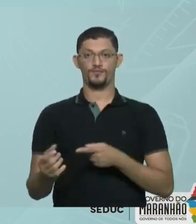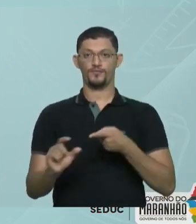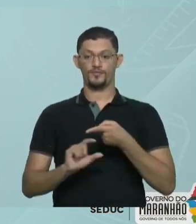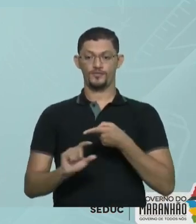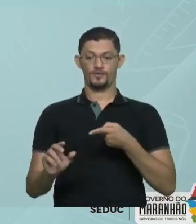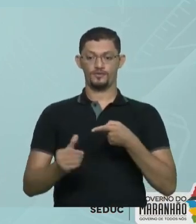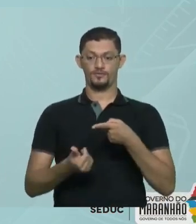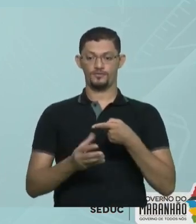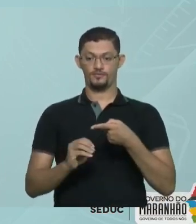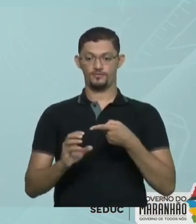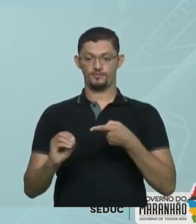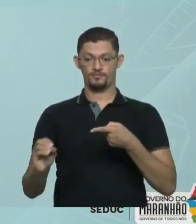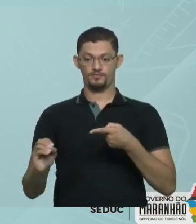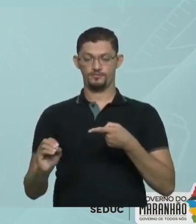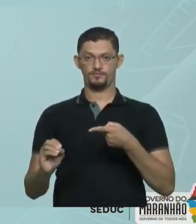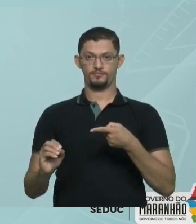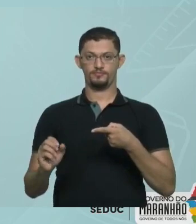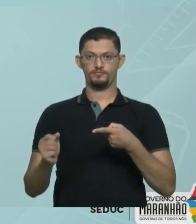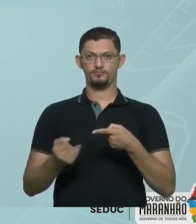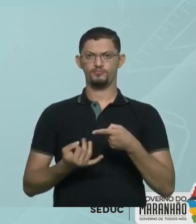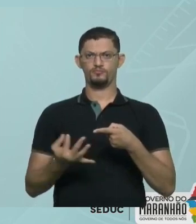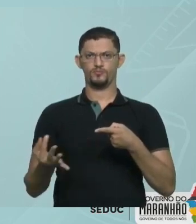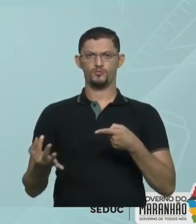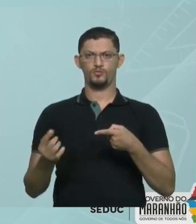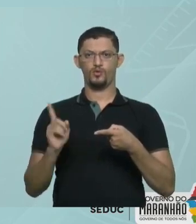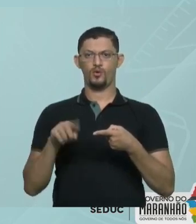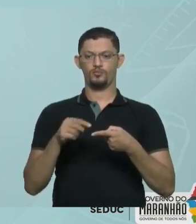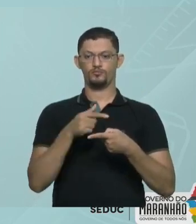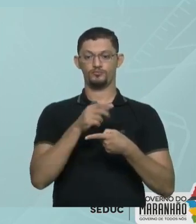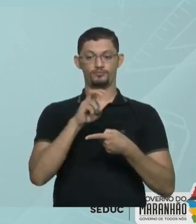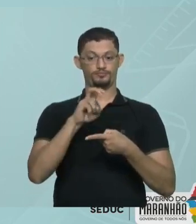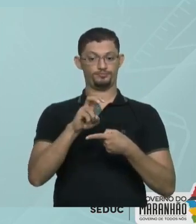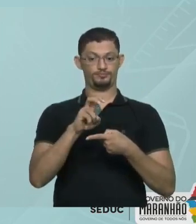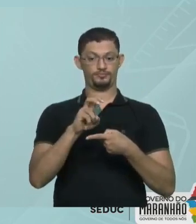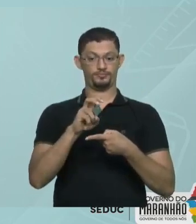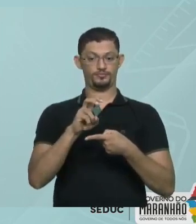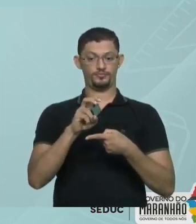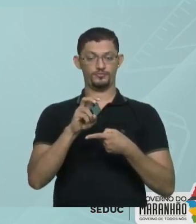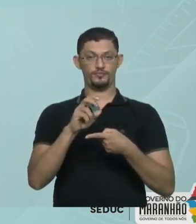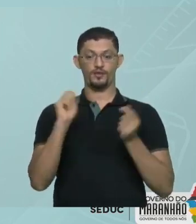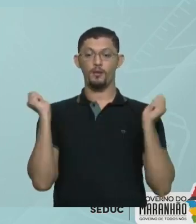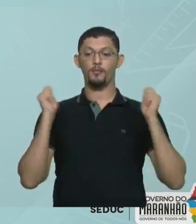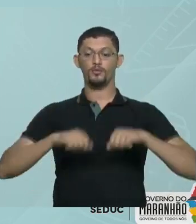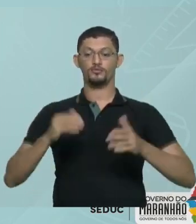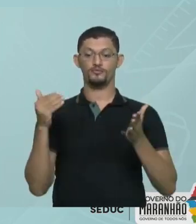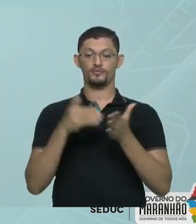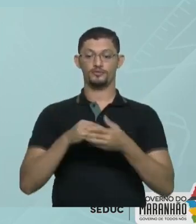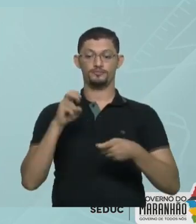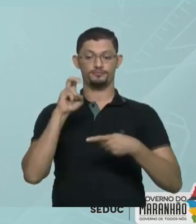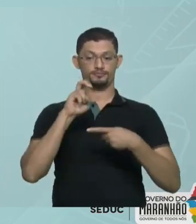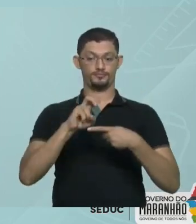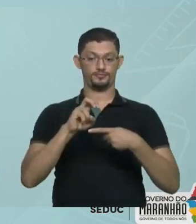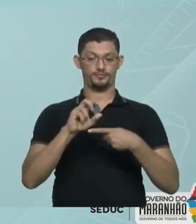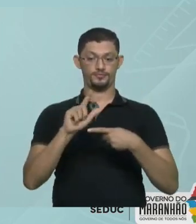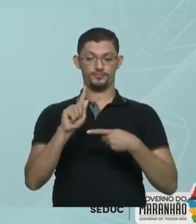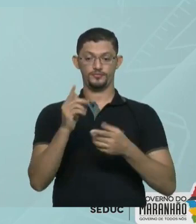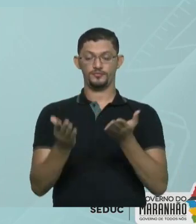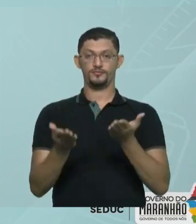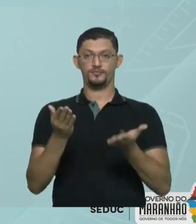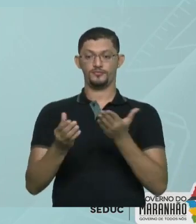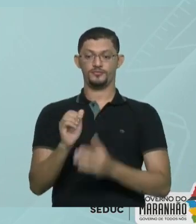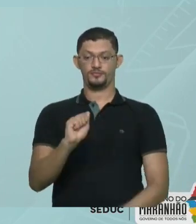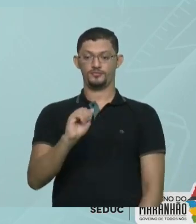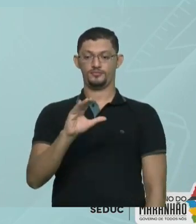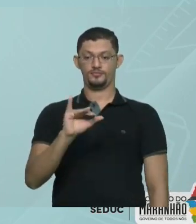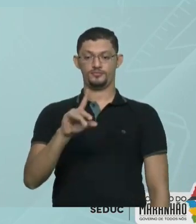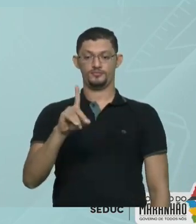solvente A máxima quantidade de soluto Que eu consigo dissolver Então ele está dizendo para mim Ele está dando para mim Uma informação importante Que